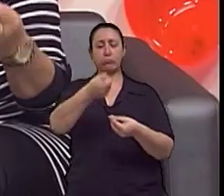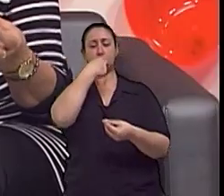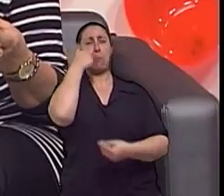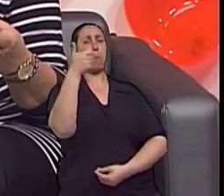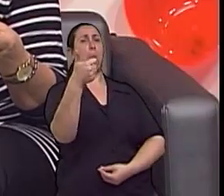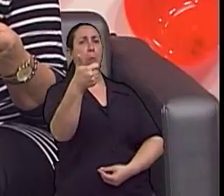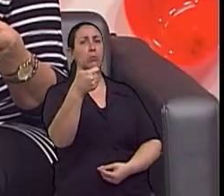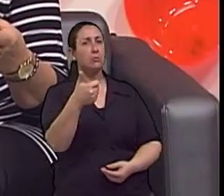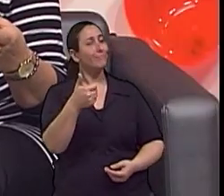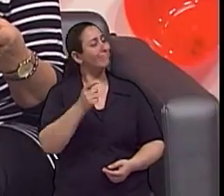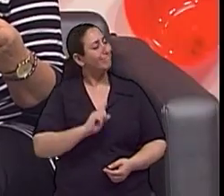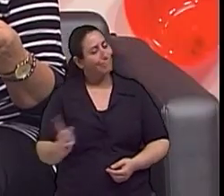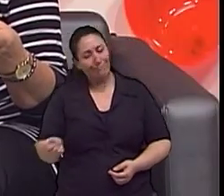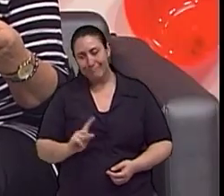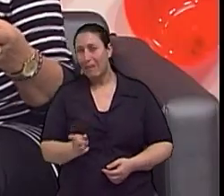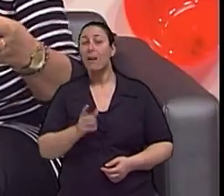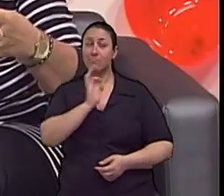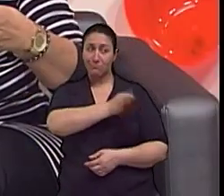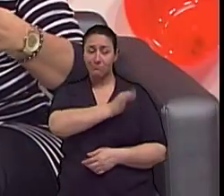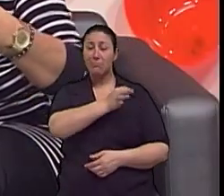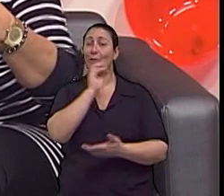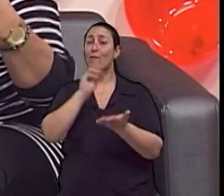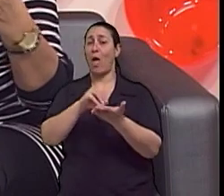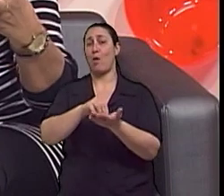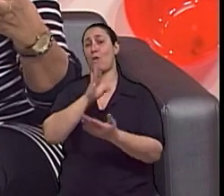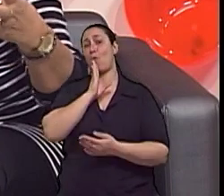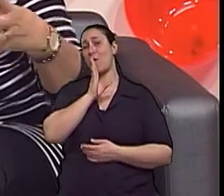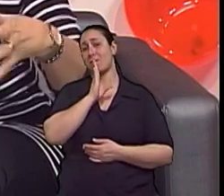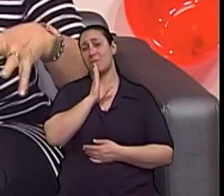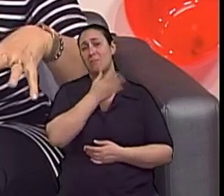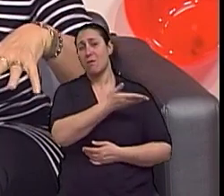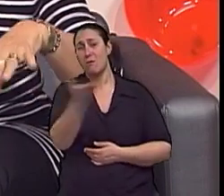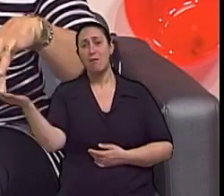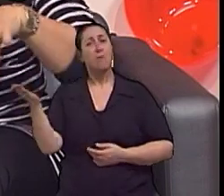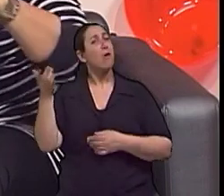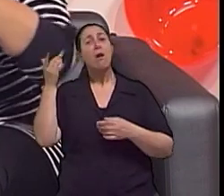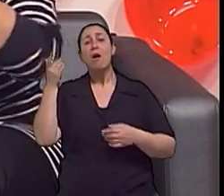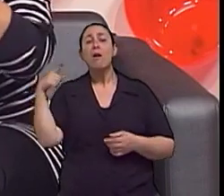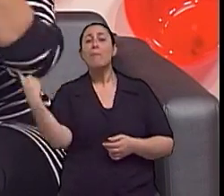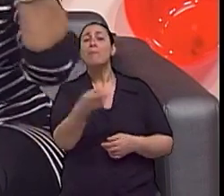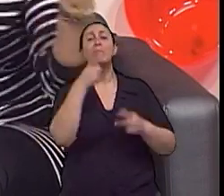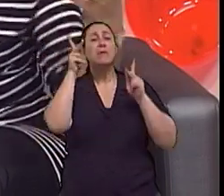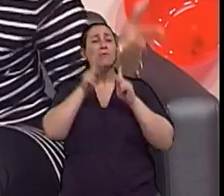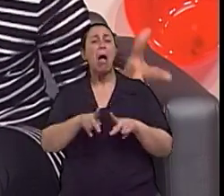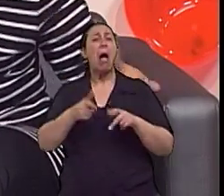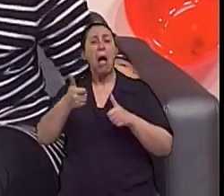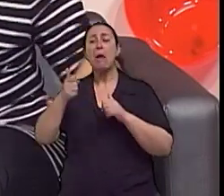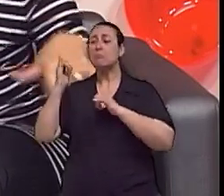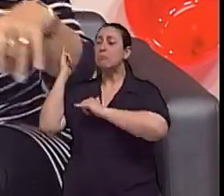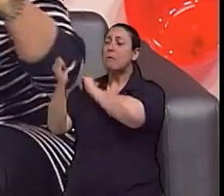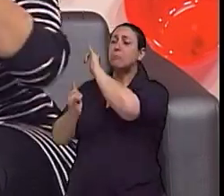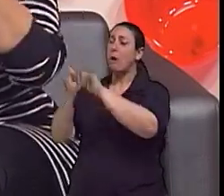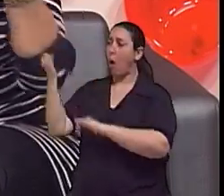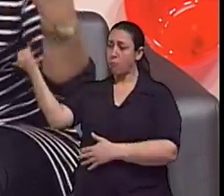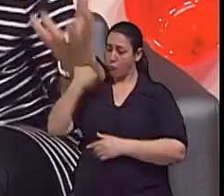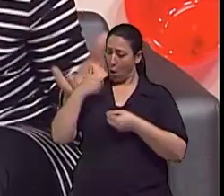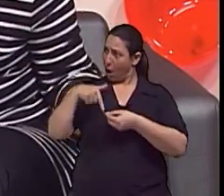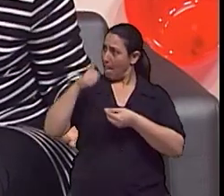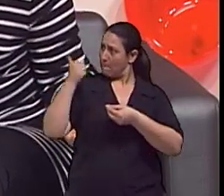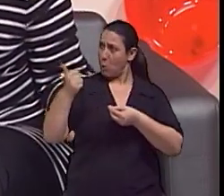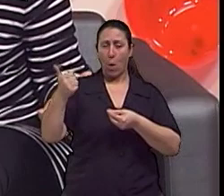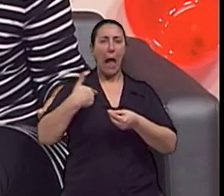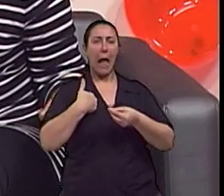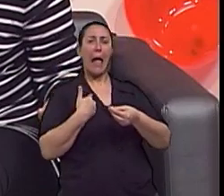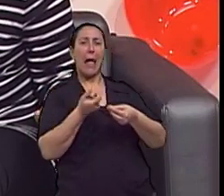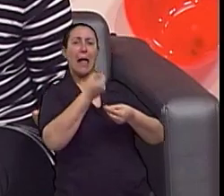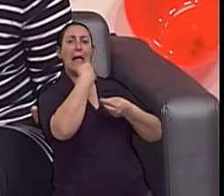conhecimento, né, que nem eu digo, conhecimento é maravilhoso. Quanto mais ele se multiplica, mais ele aumenta